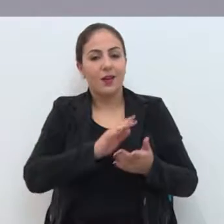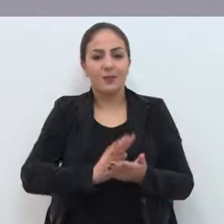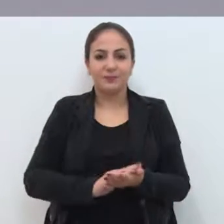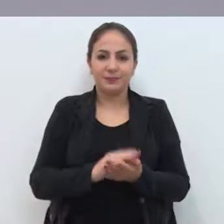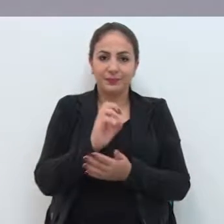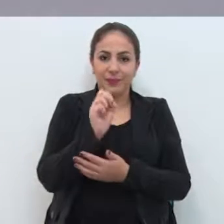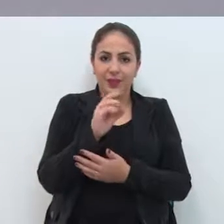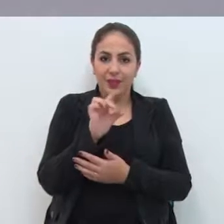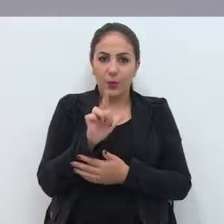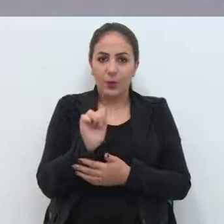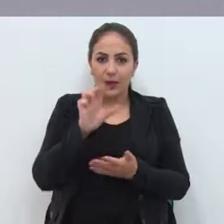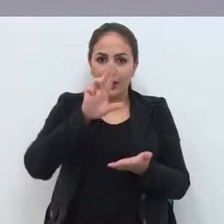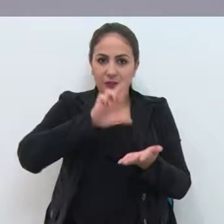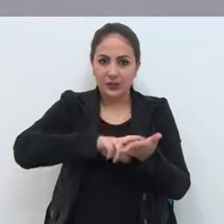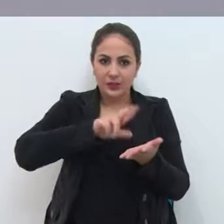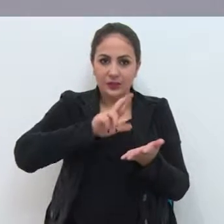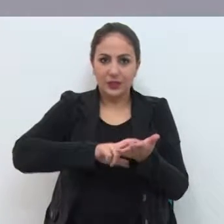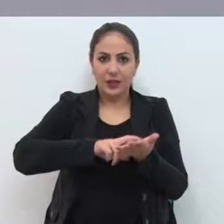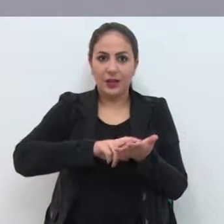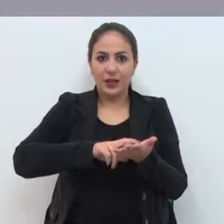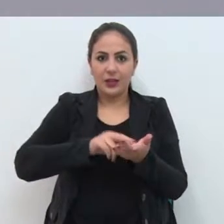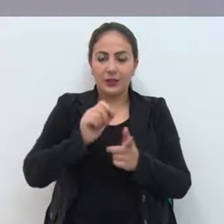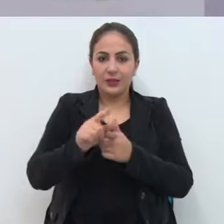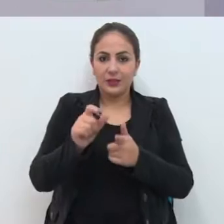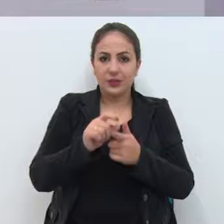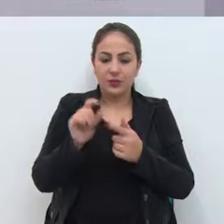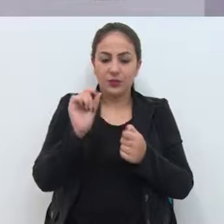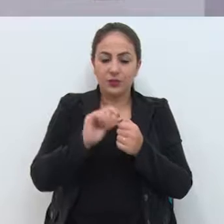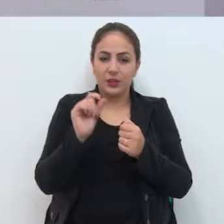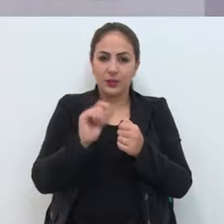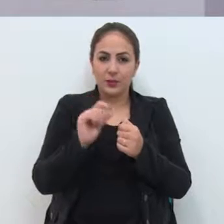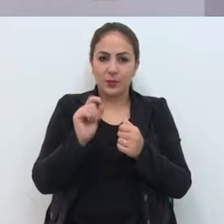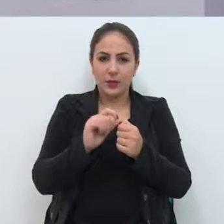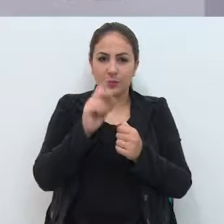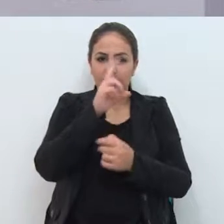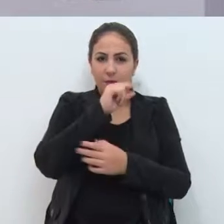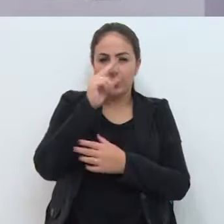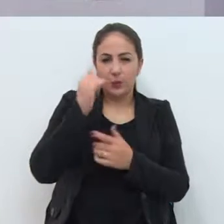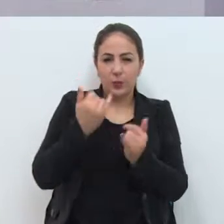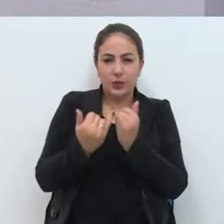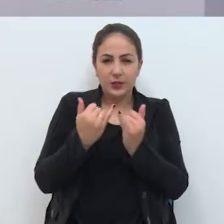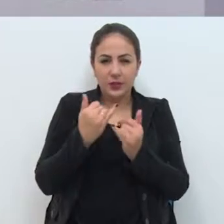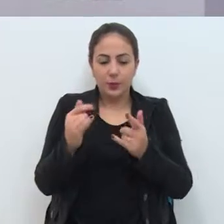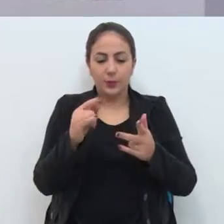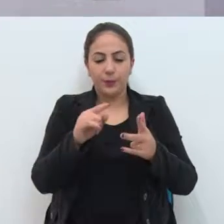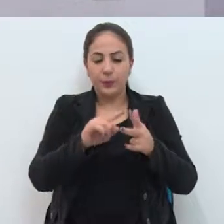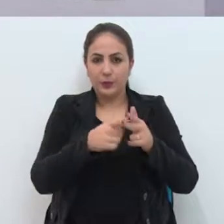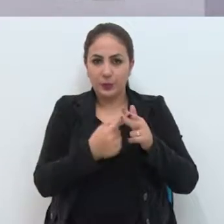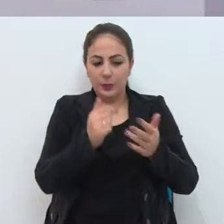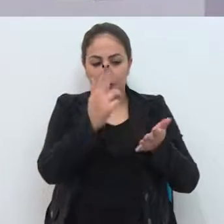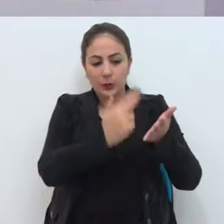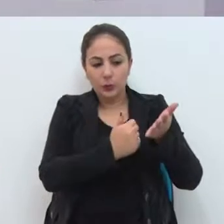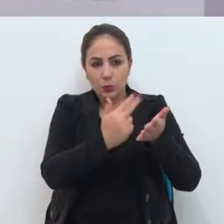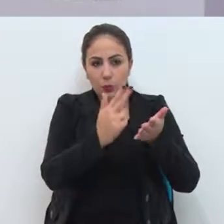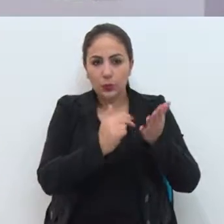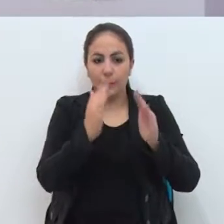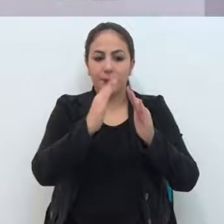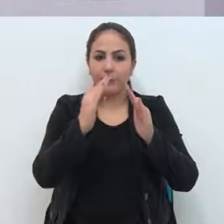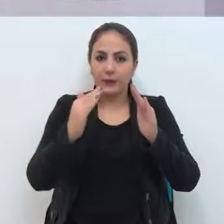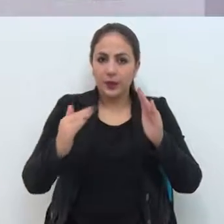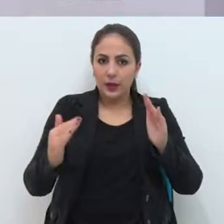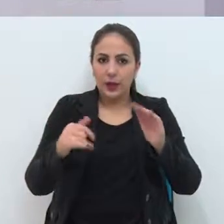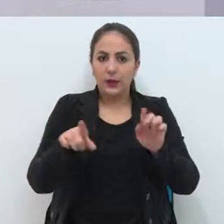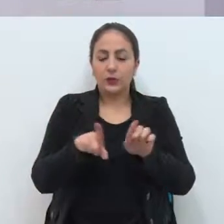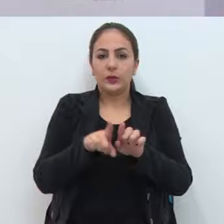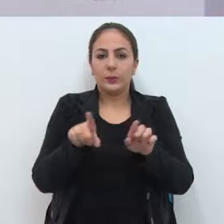regulamentar locações feitas pela Prefeitura. As manutenções como pintura, manutenção do telhado,